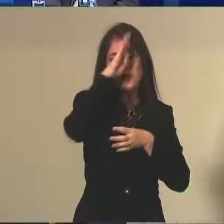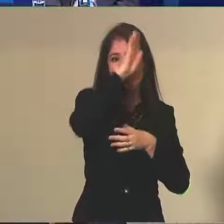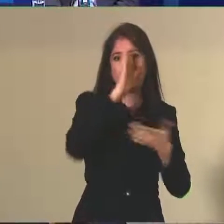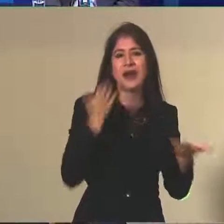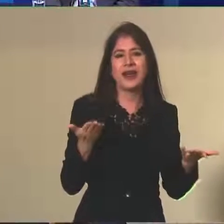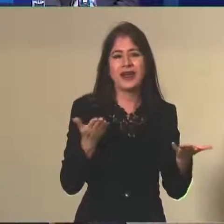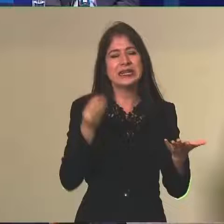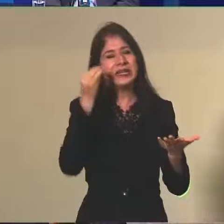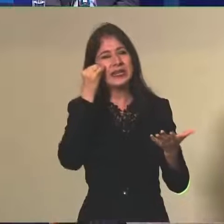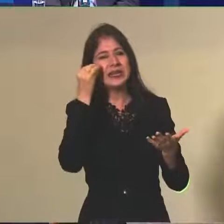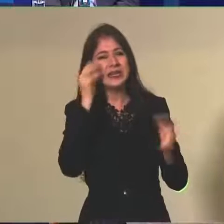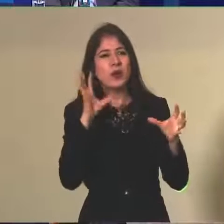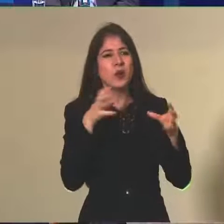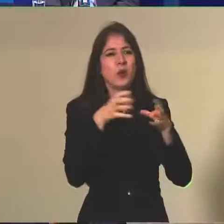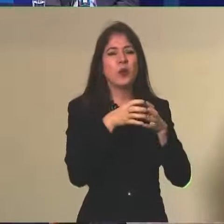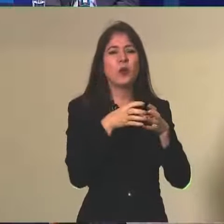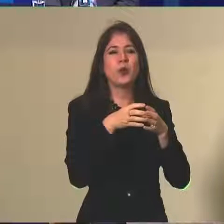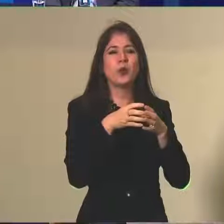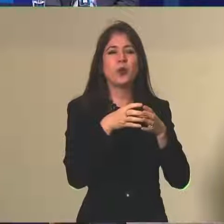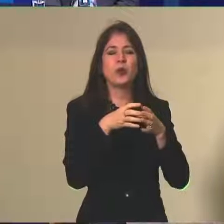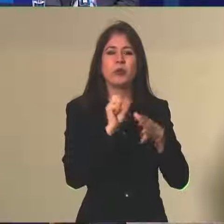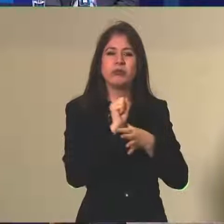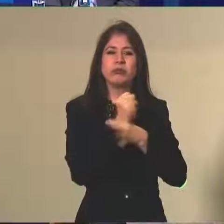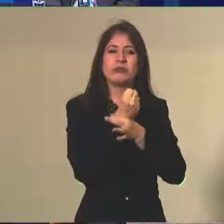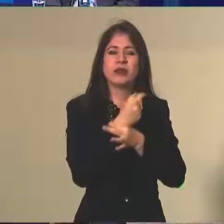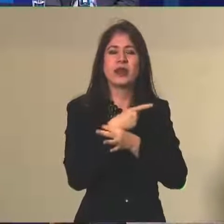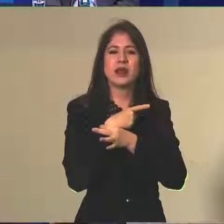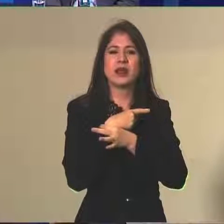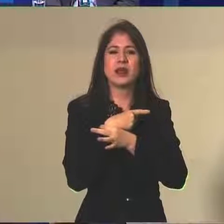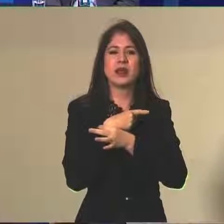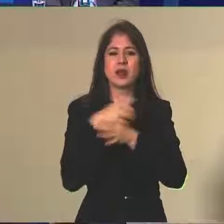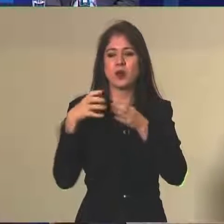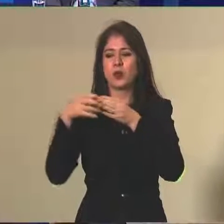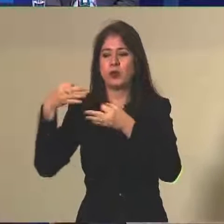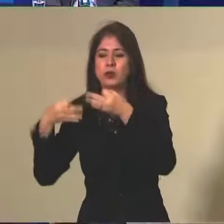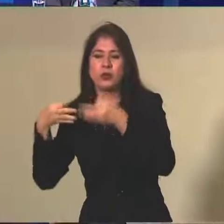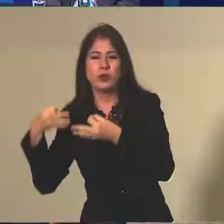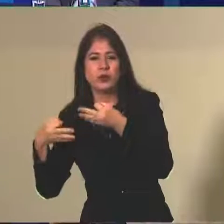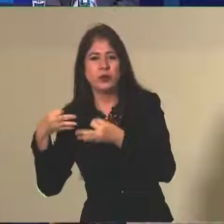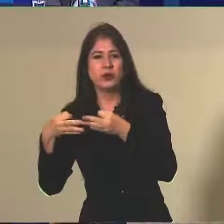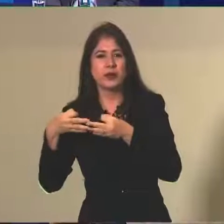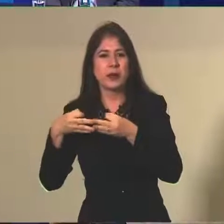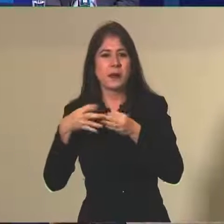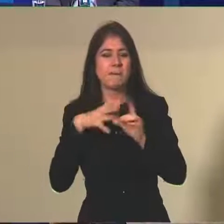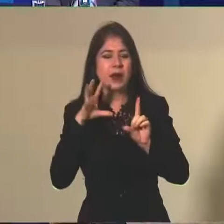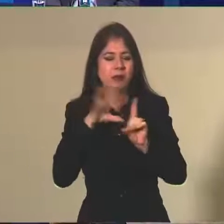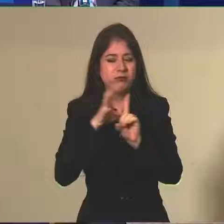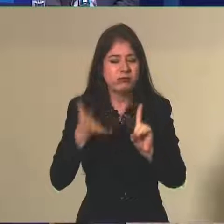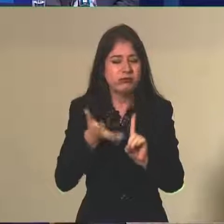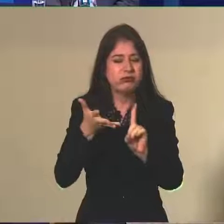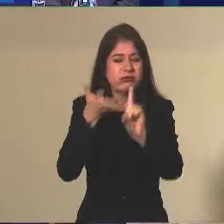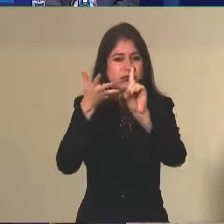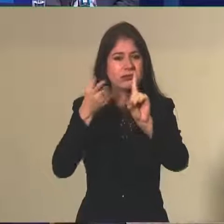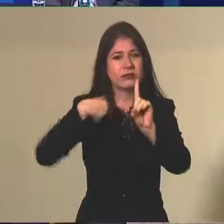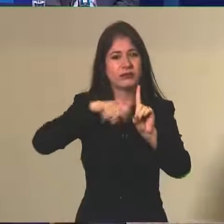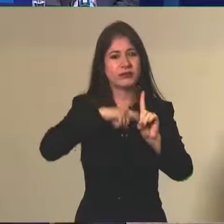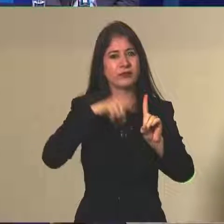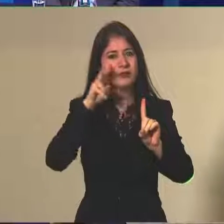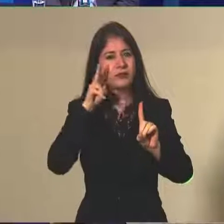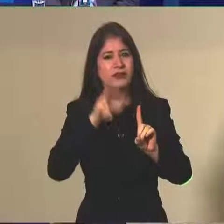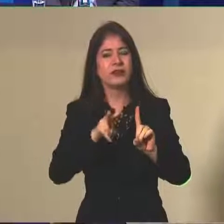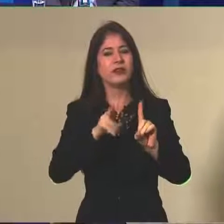criar uma comissão permanente para fazer uma espécie de tribunal ideológico para intensificar essa, enfim,